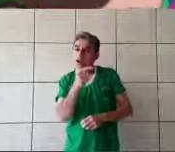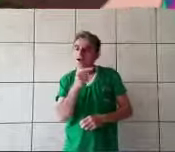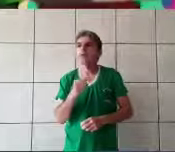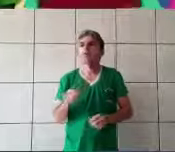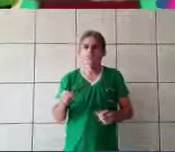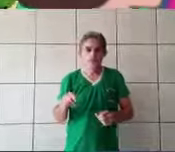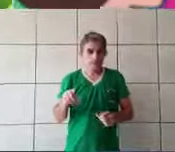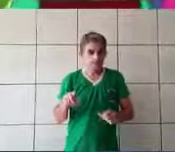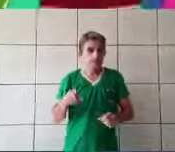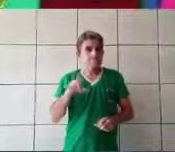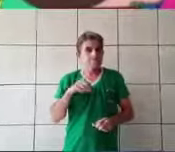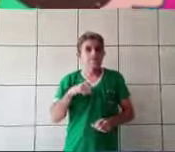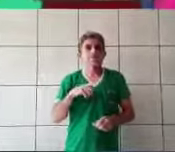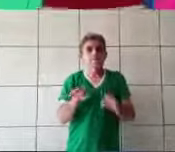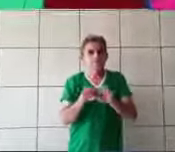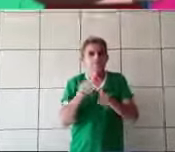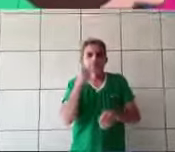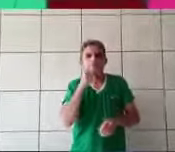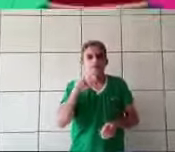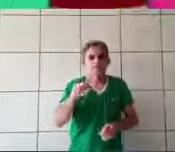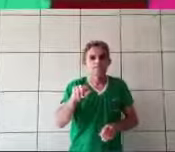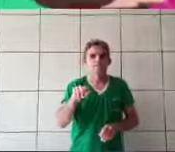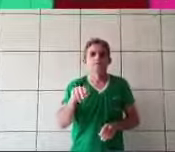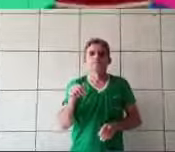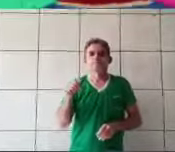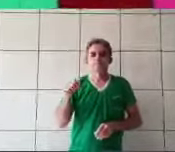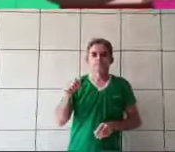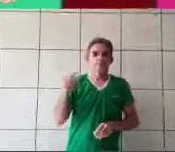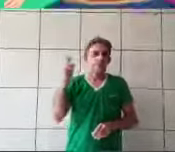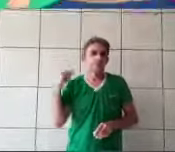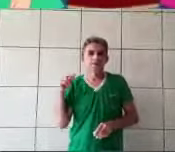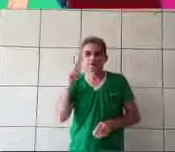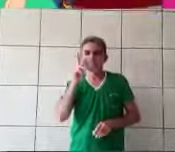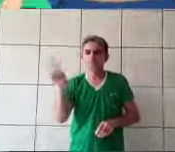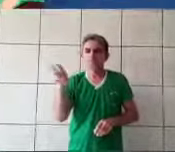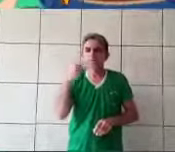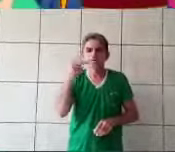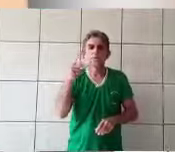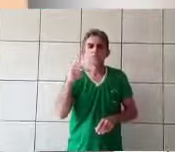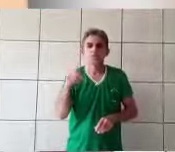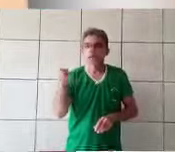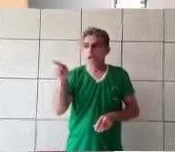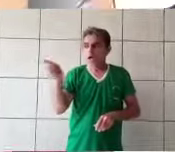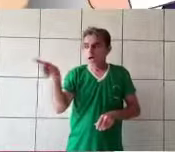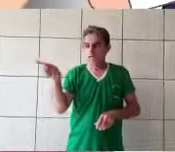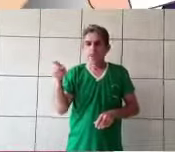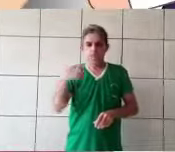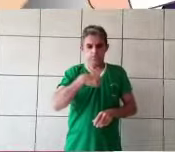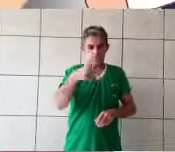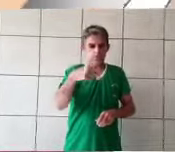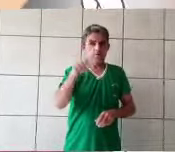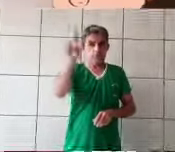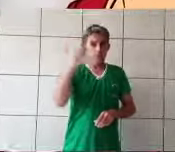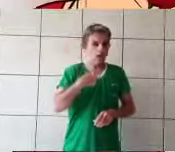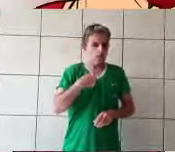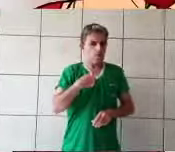As irmãs estavam muito animadas, porque o príncipe estava vindo em direção a elas. Oh, ele irá me